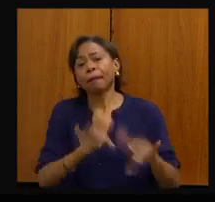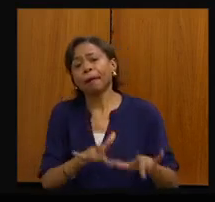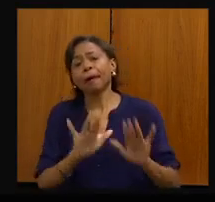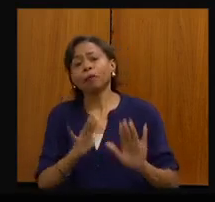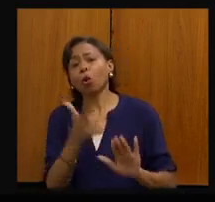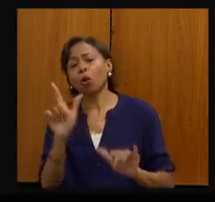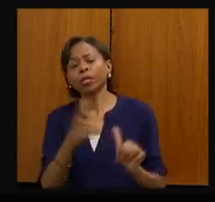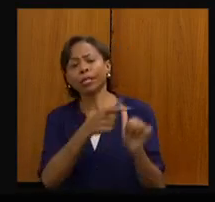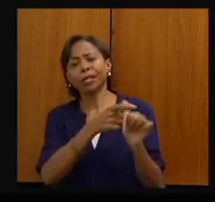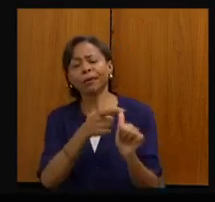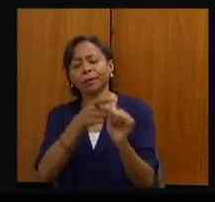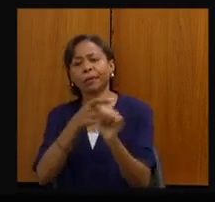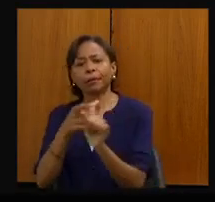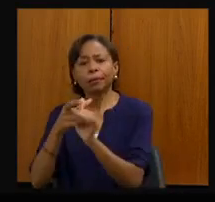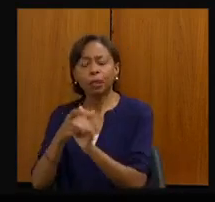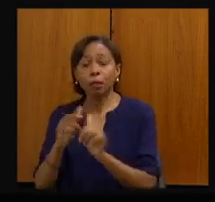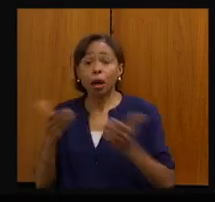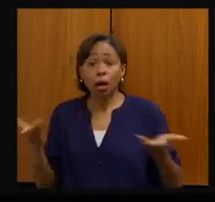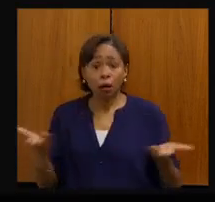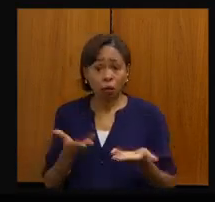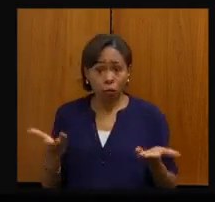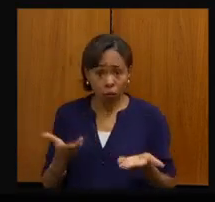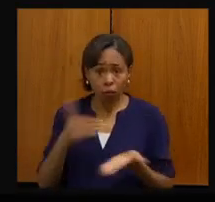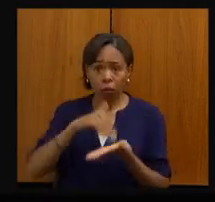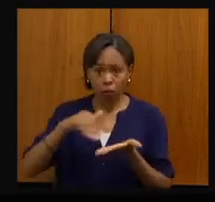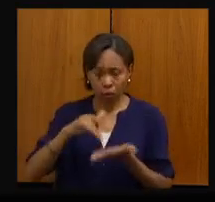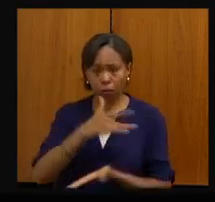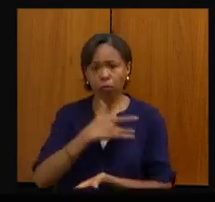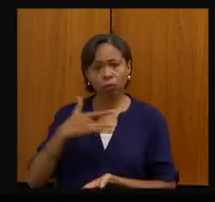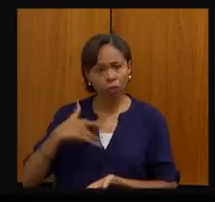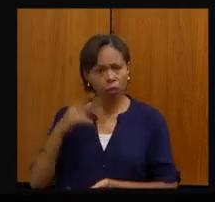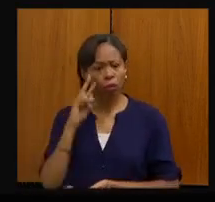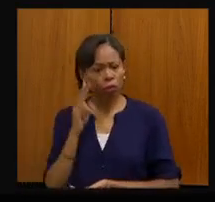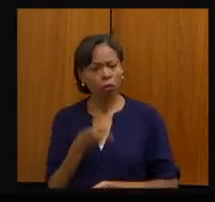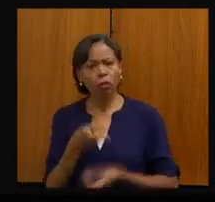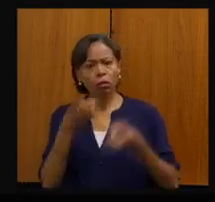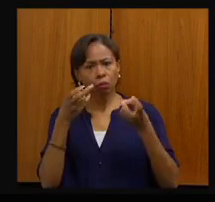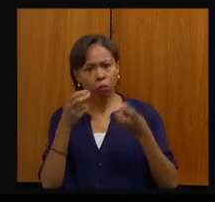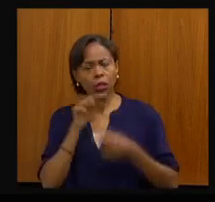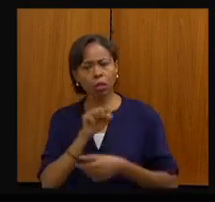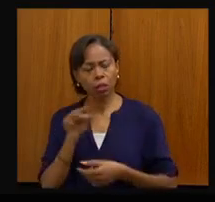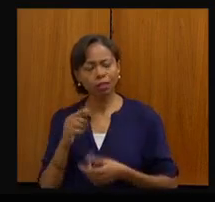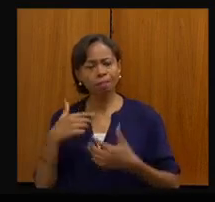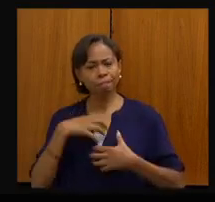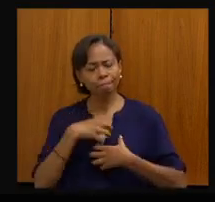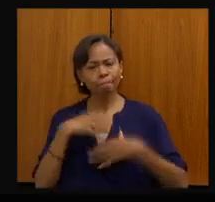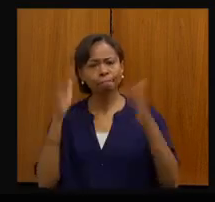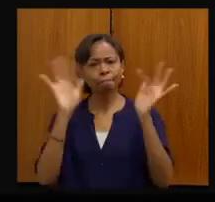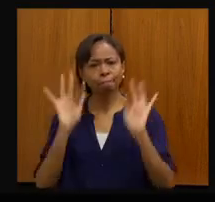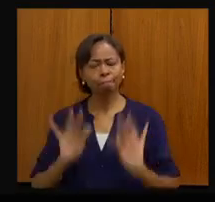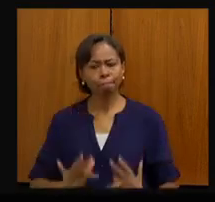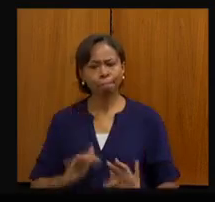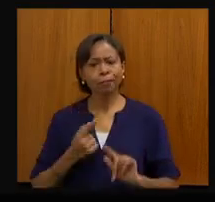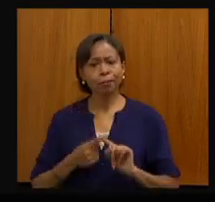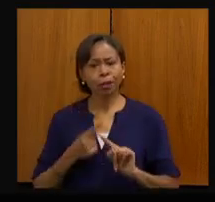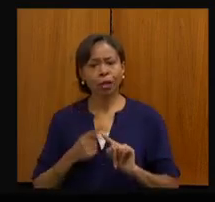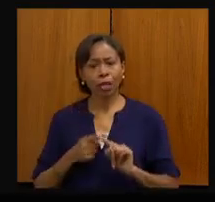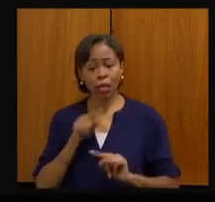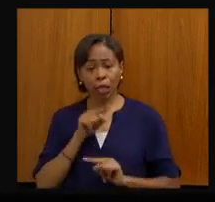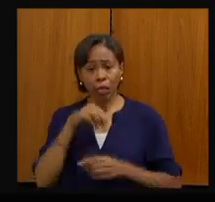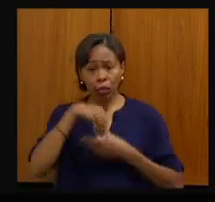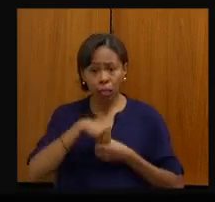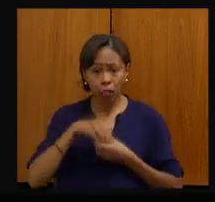dívida para outra. E a Secretaria de Saúde hoje, eu vejo com muito bons olhos, eu fico feliz com o está ocorrendo na